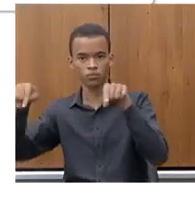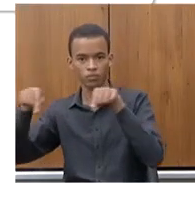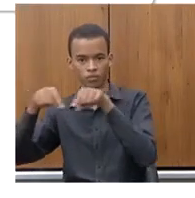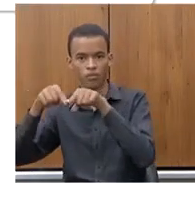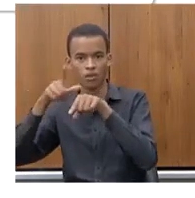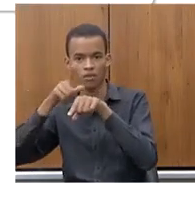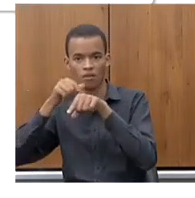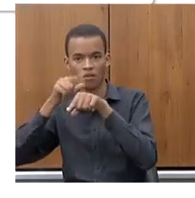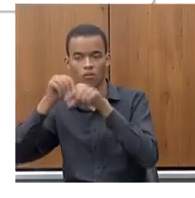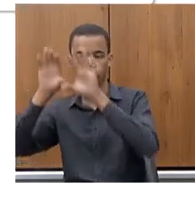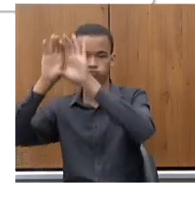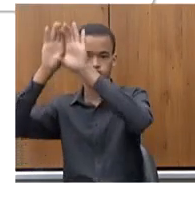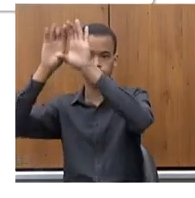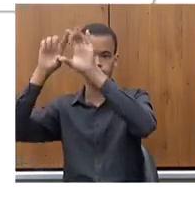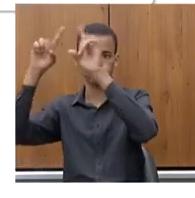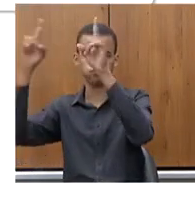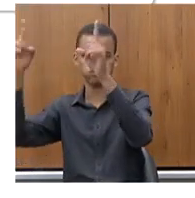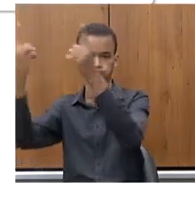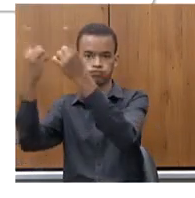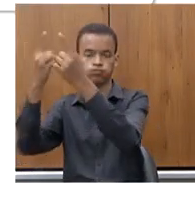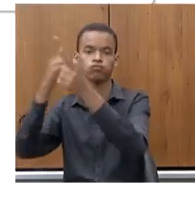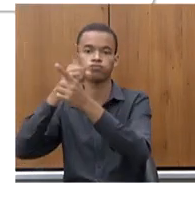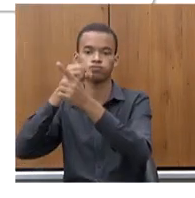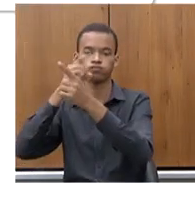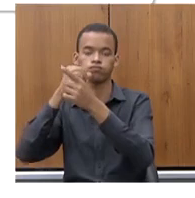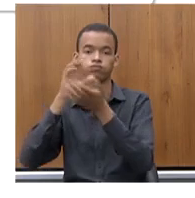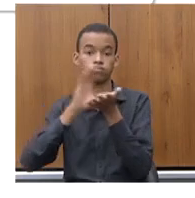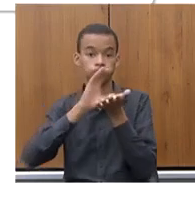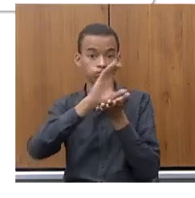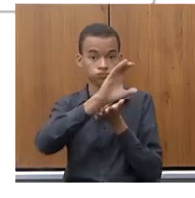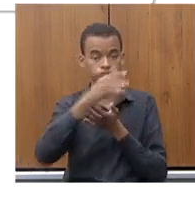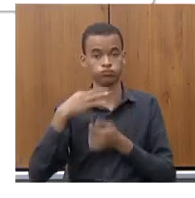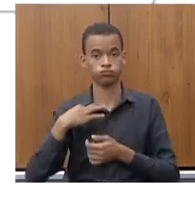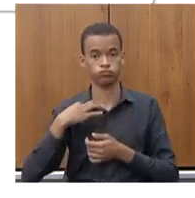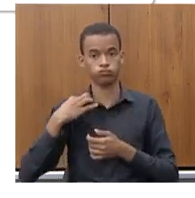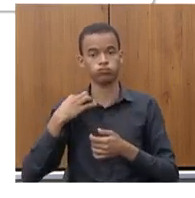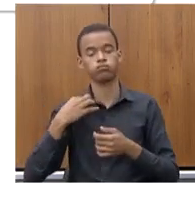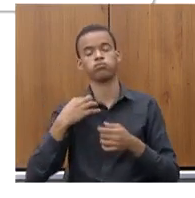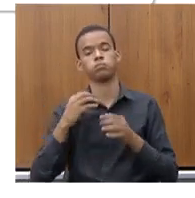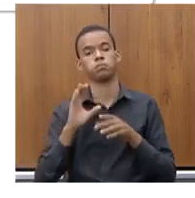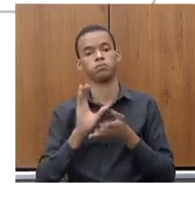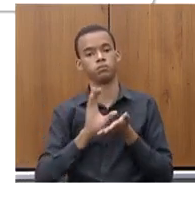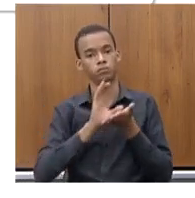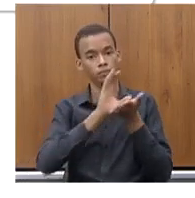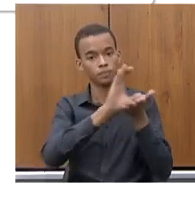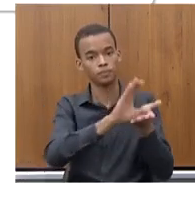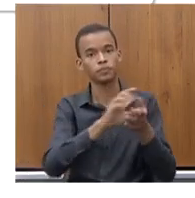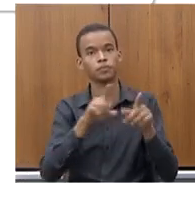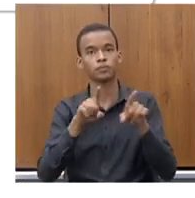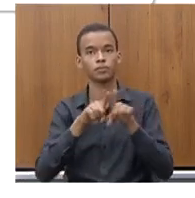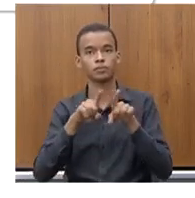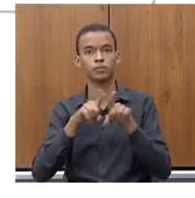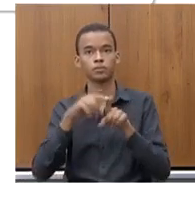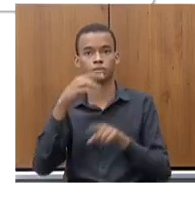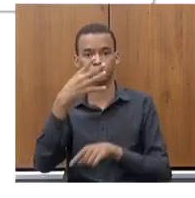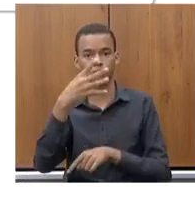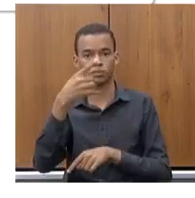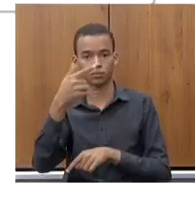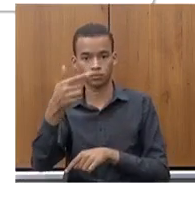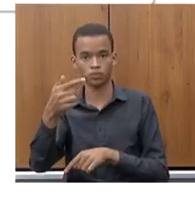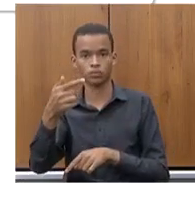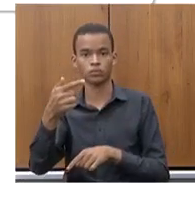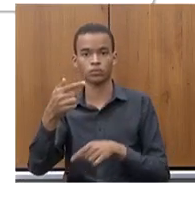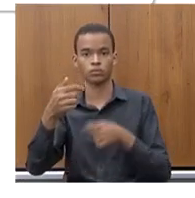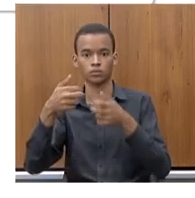mais de 60 mil metros de tubos doados em 2022 47 kits de abastecimento que já é um